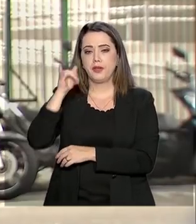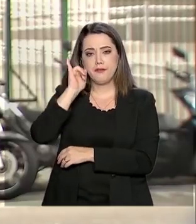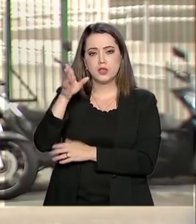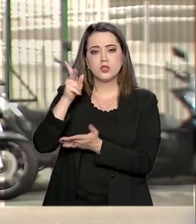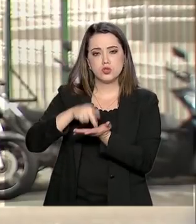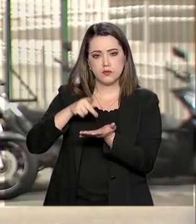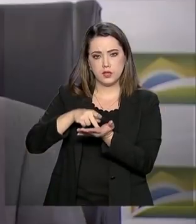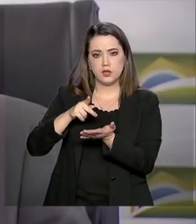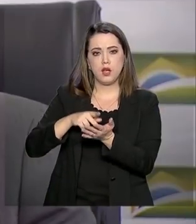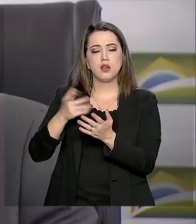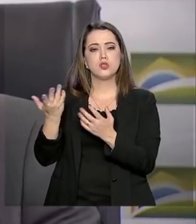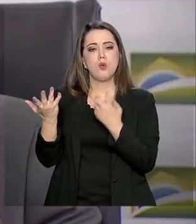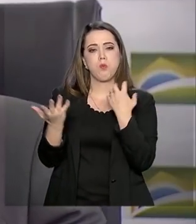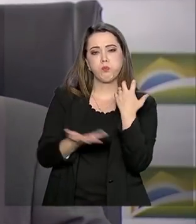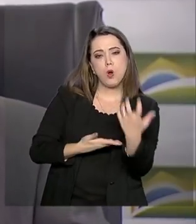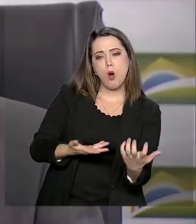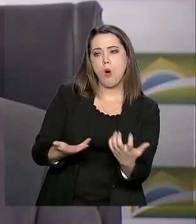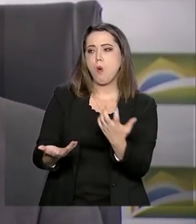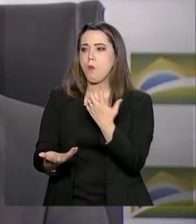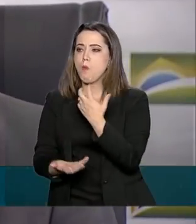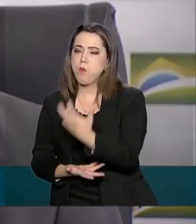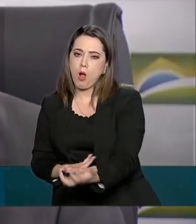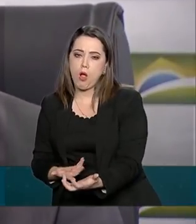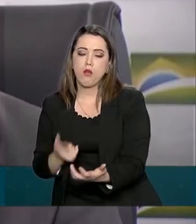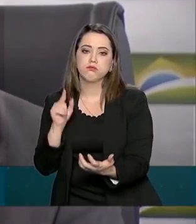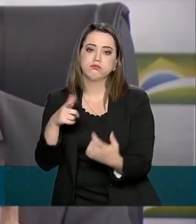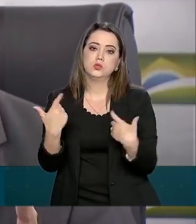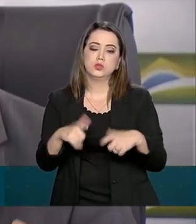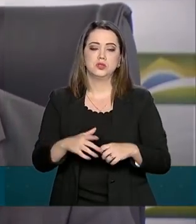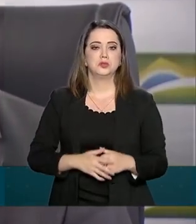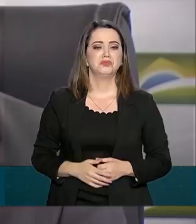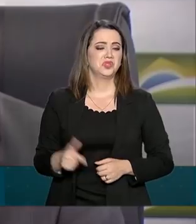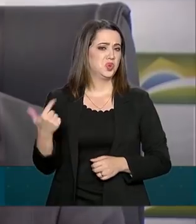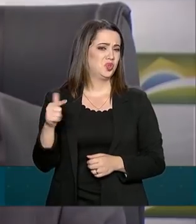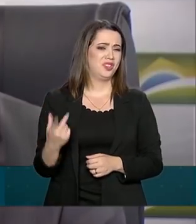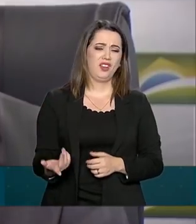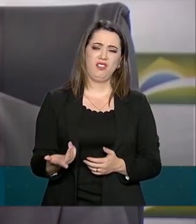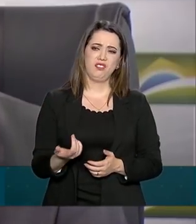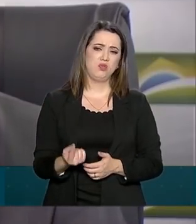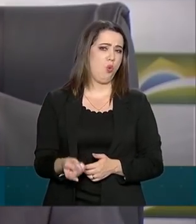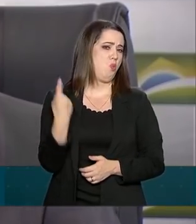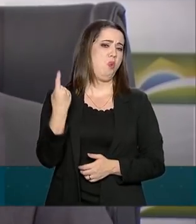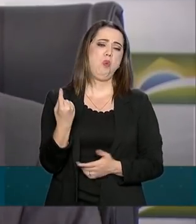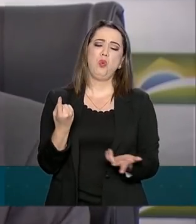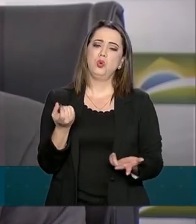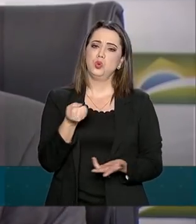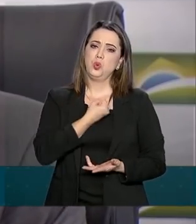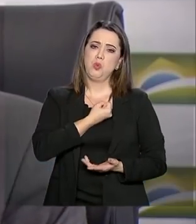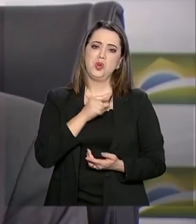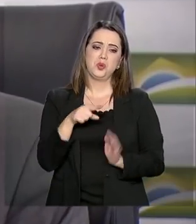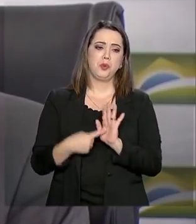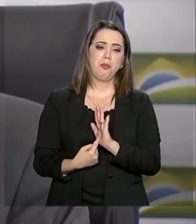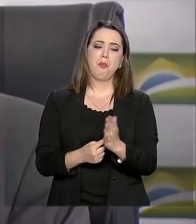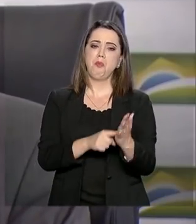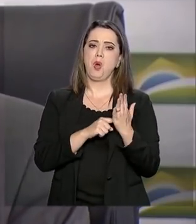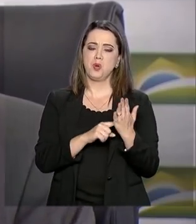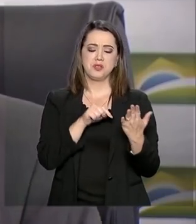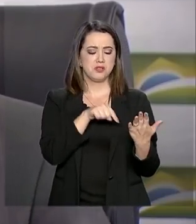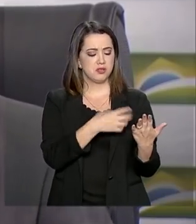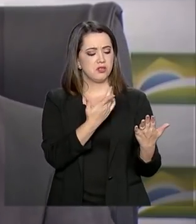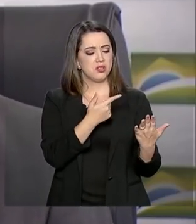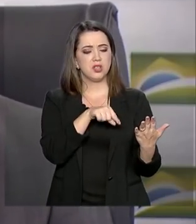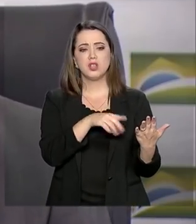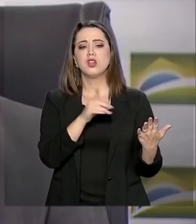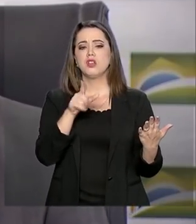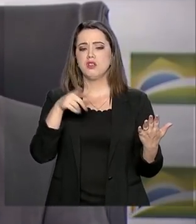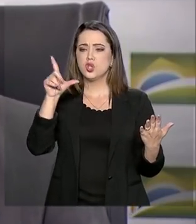desmatamento na região. Não há nenhum indicativo, nenhum, no relatório do fundo que leve a essa conclusão, se não